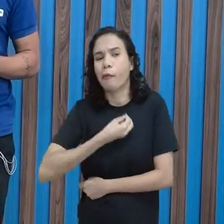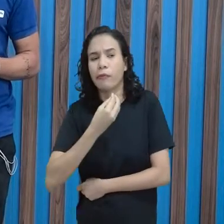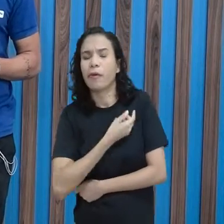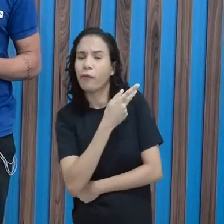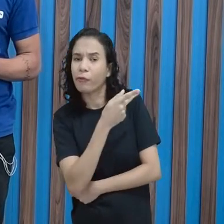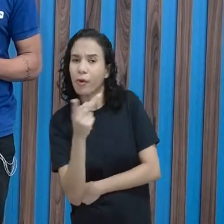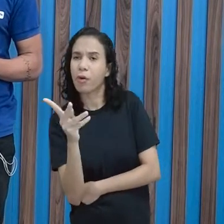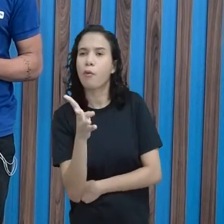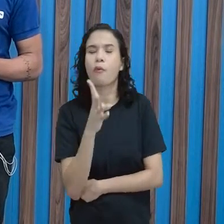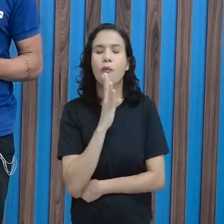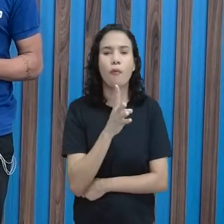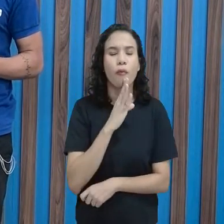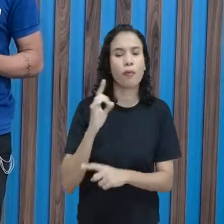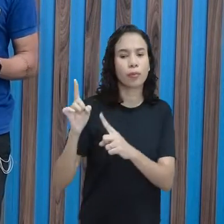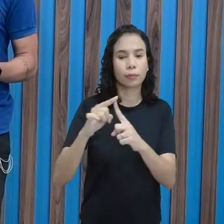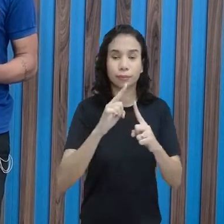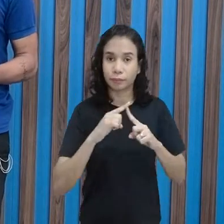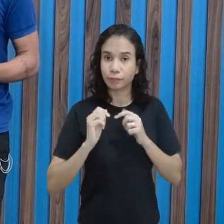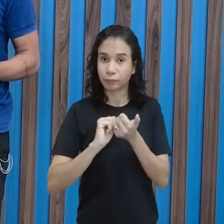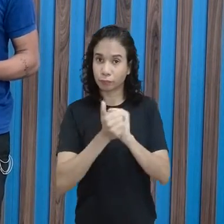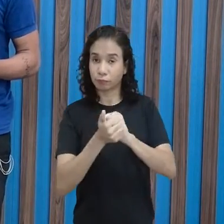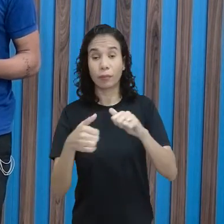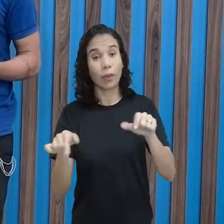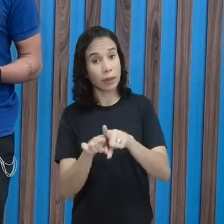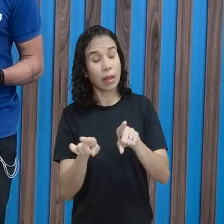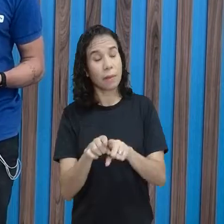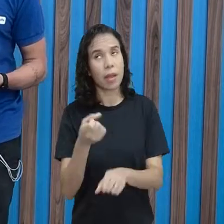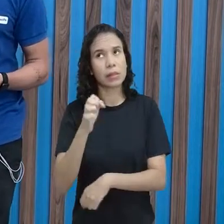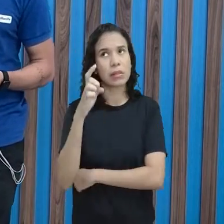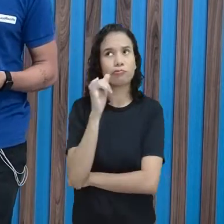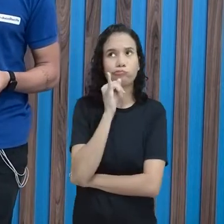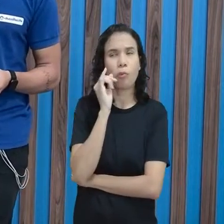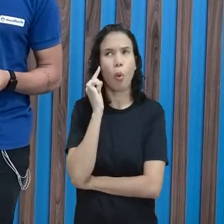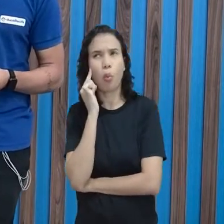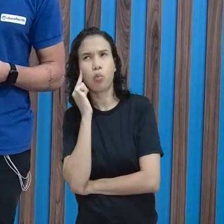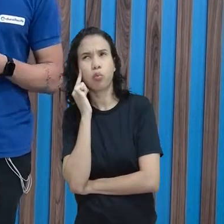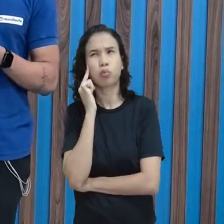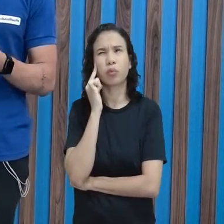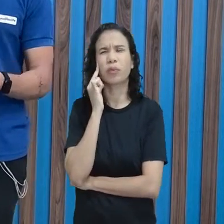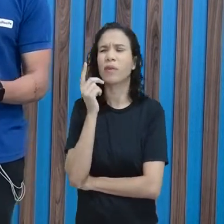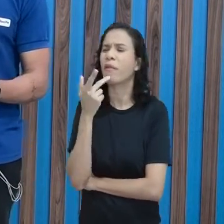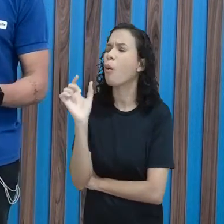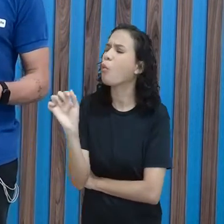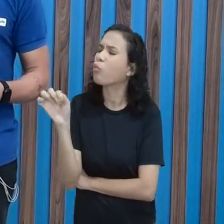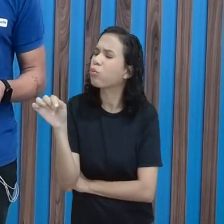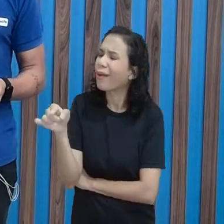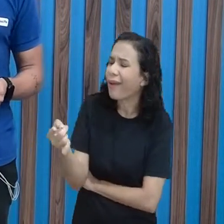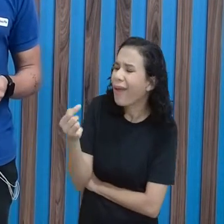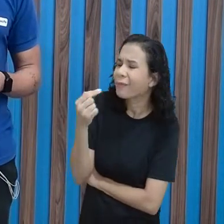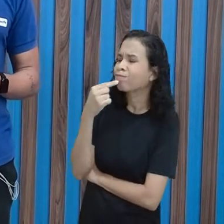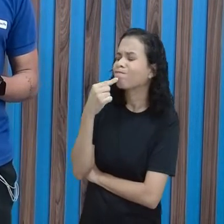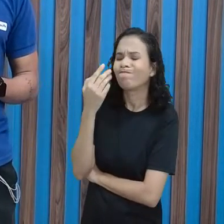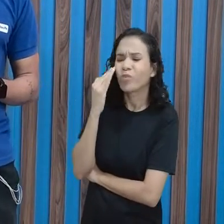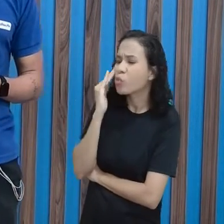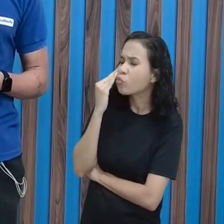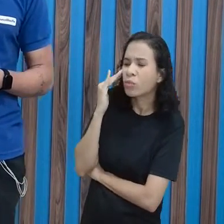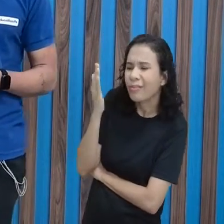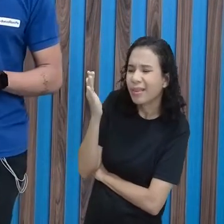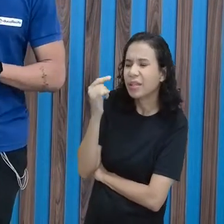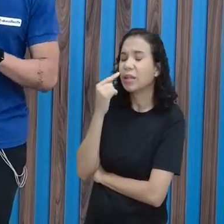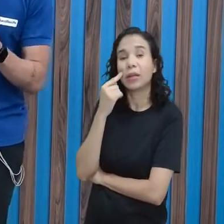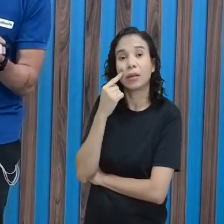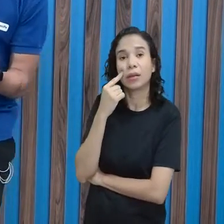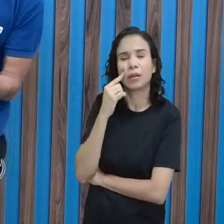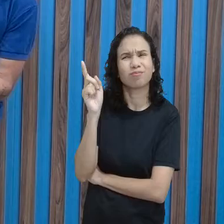conhecem sobre essas modalidades, como também para se vocês tiverem dúvidas. E aí, ah, isso aqui é o quê? Não entendi isso aqui.